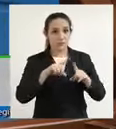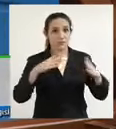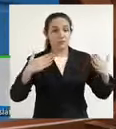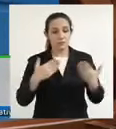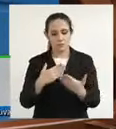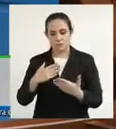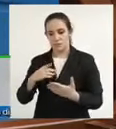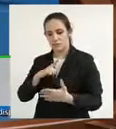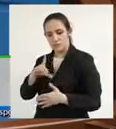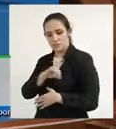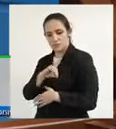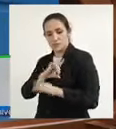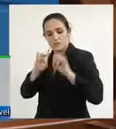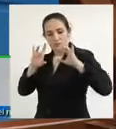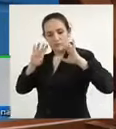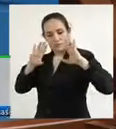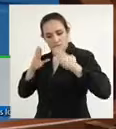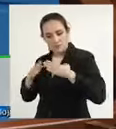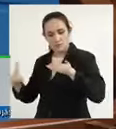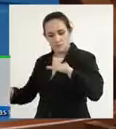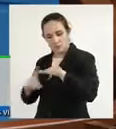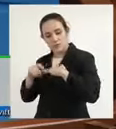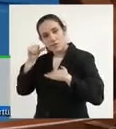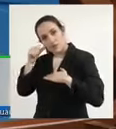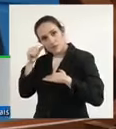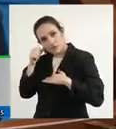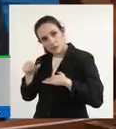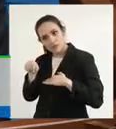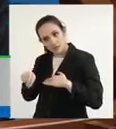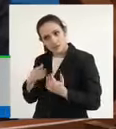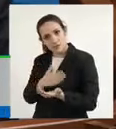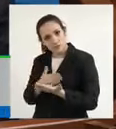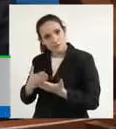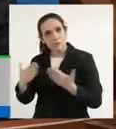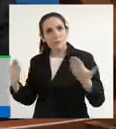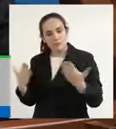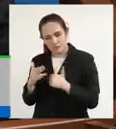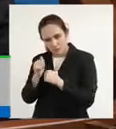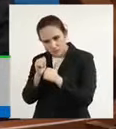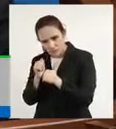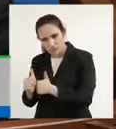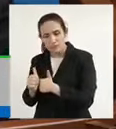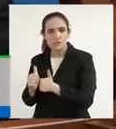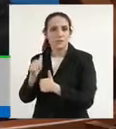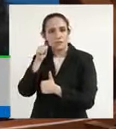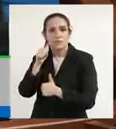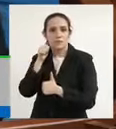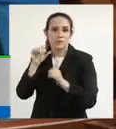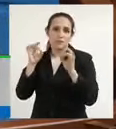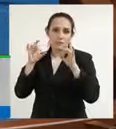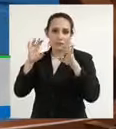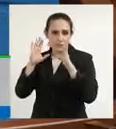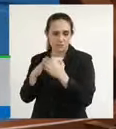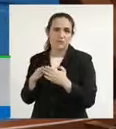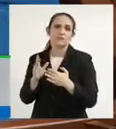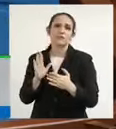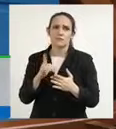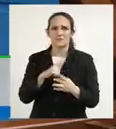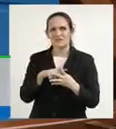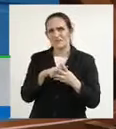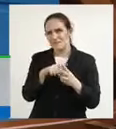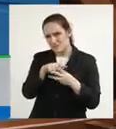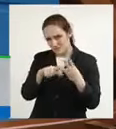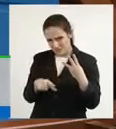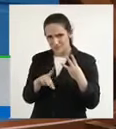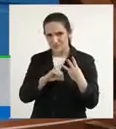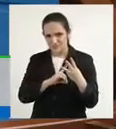especializada de atendimento à mulher está instalando nas delegacias do Estado e três delas nós